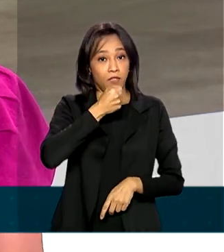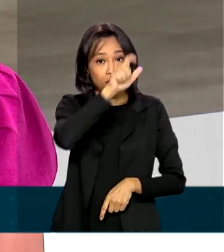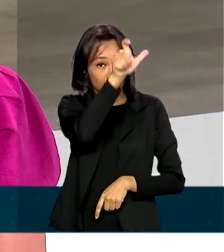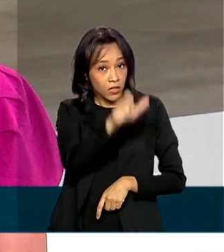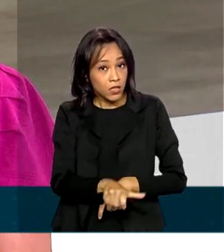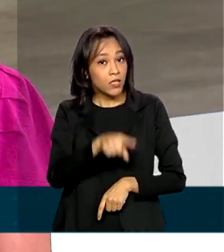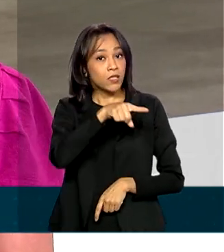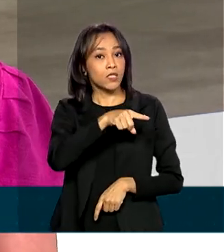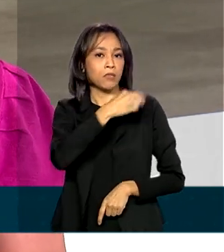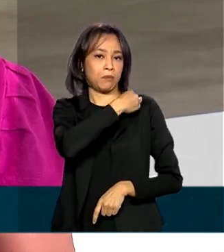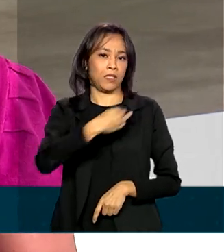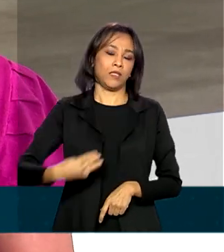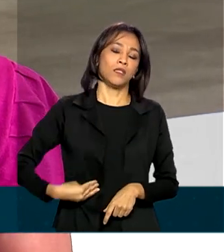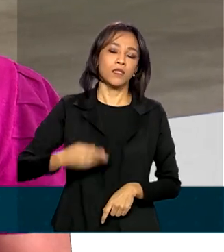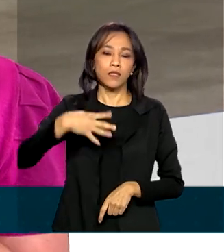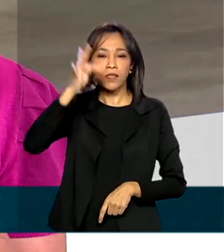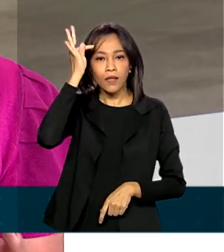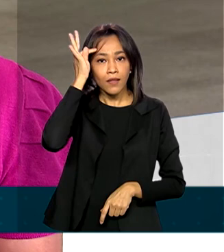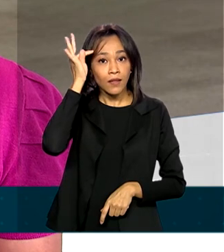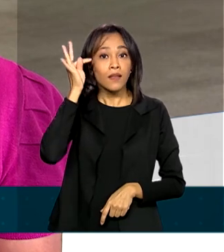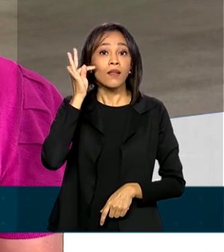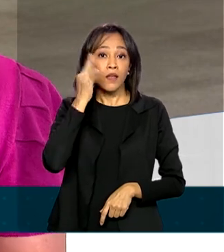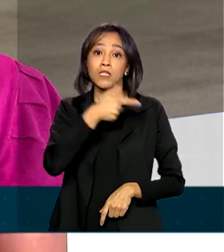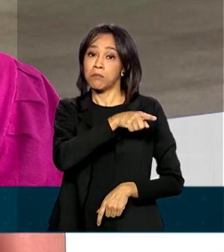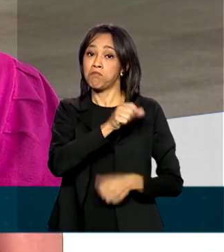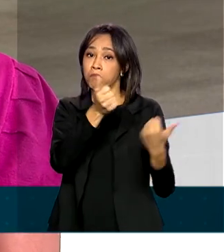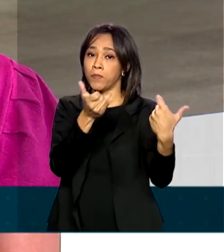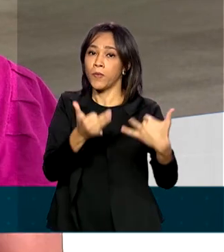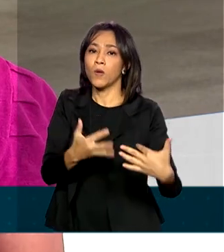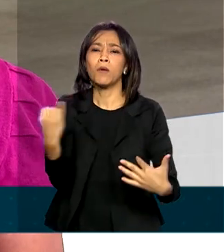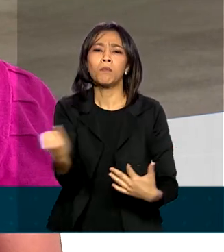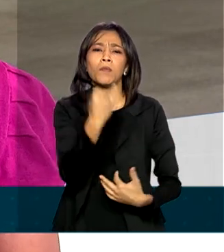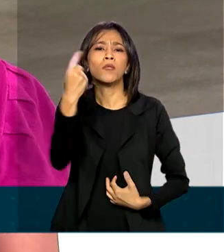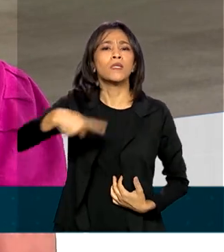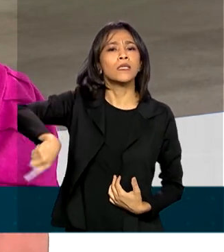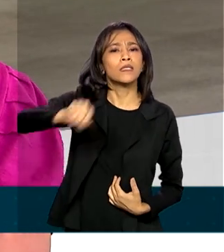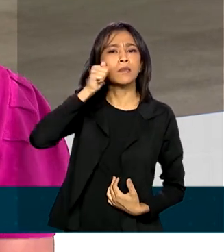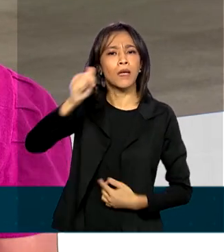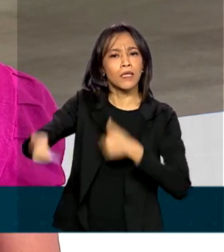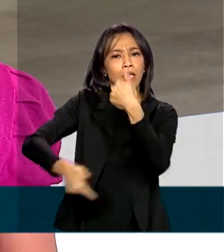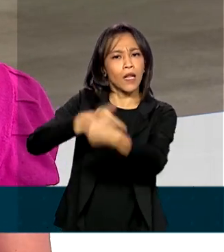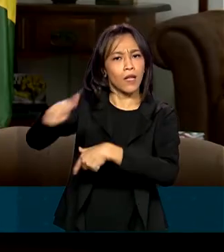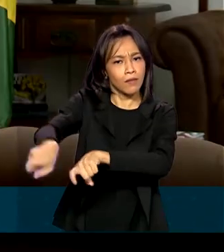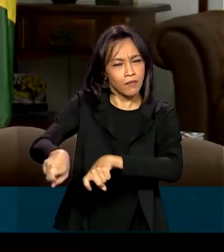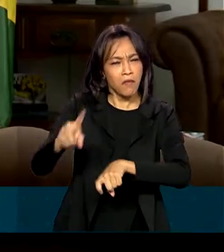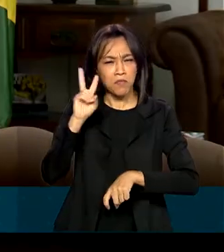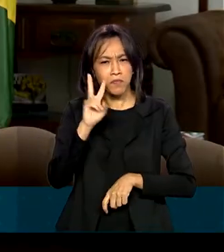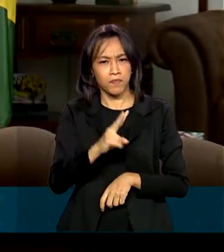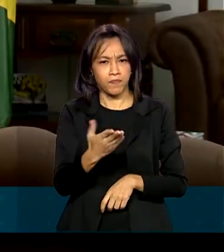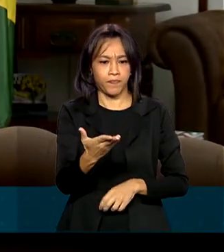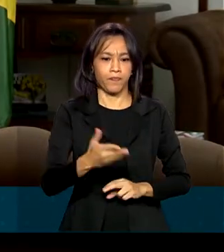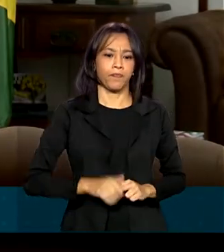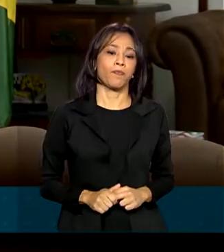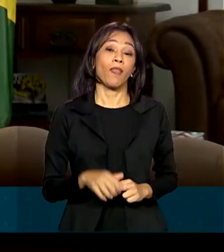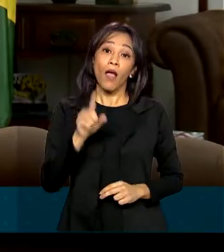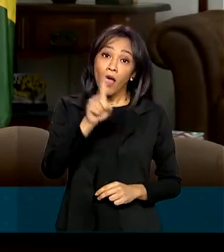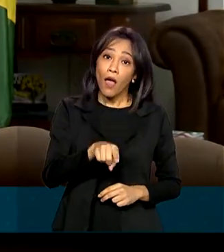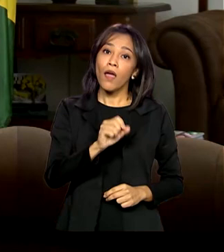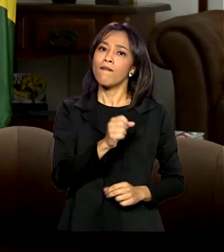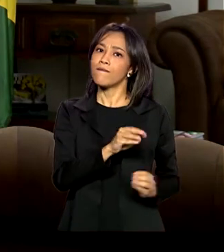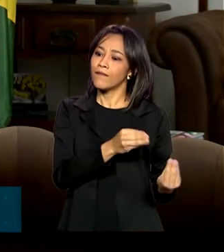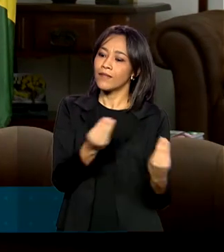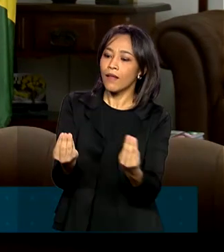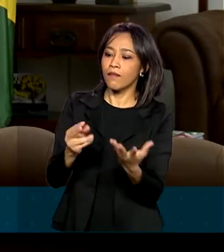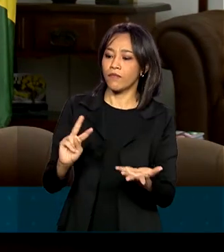ministra Tereza Cristina falou sobre a importância das mulheres do campo. Vamos ouvir. É a valorização das